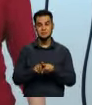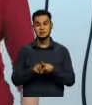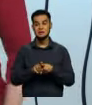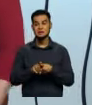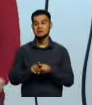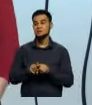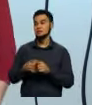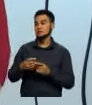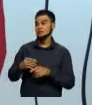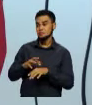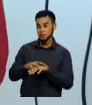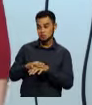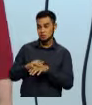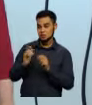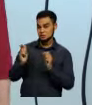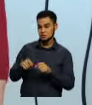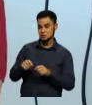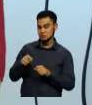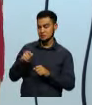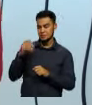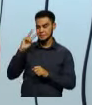é de um vírus invisível.